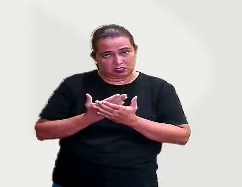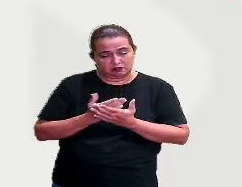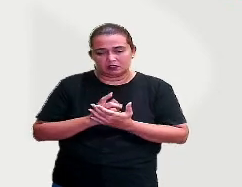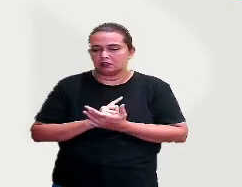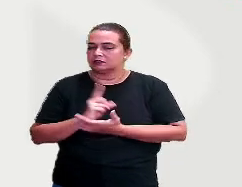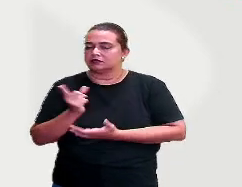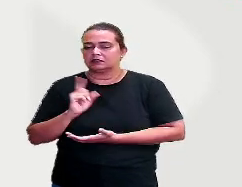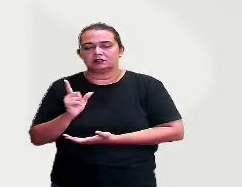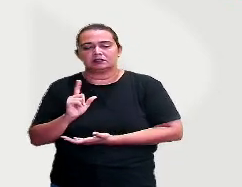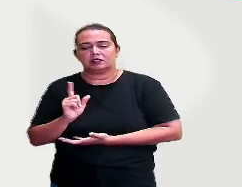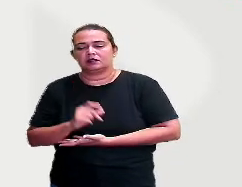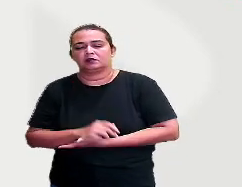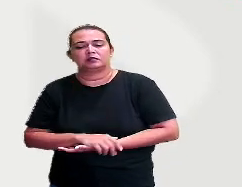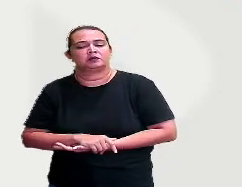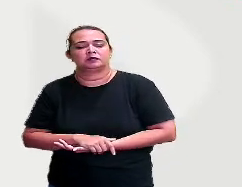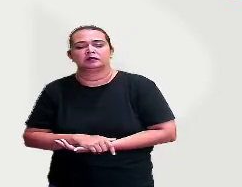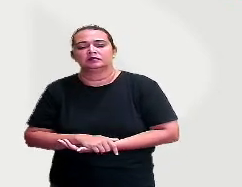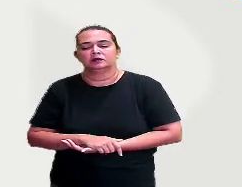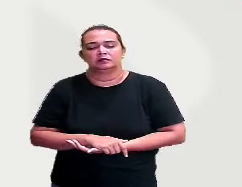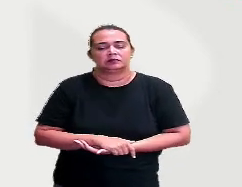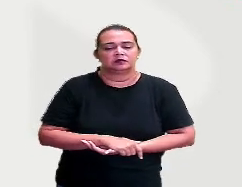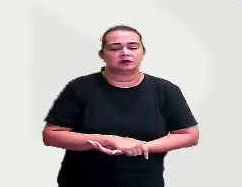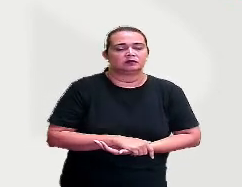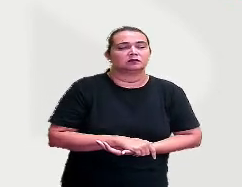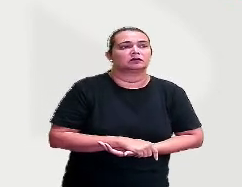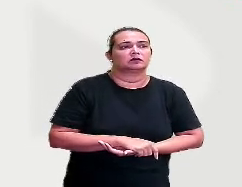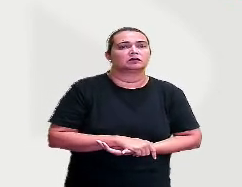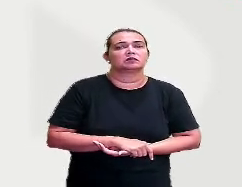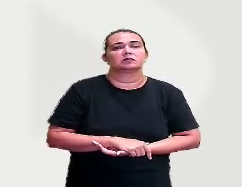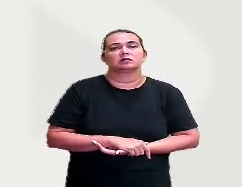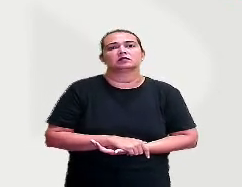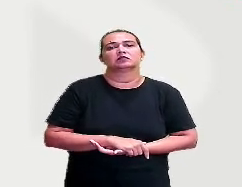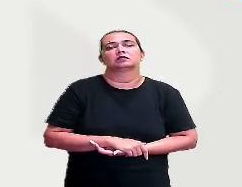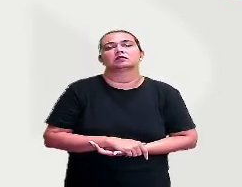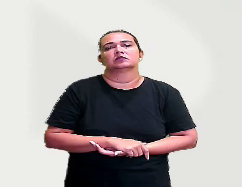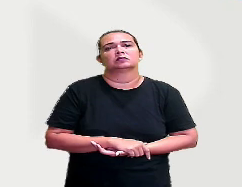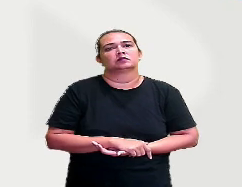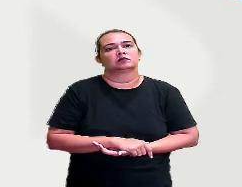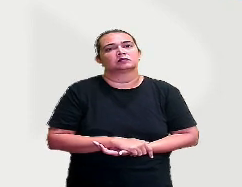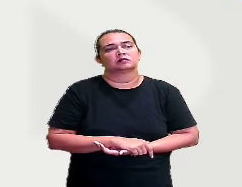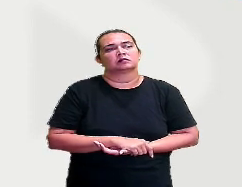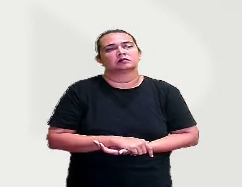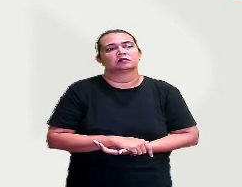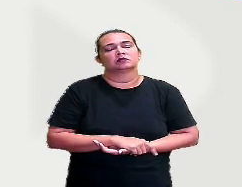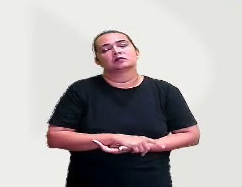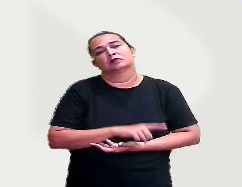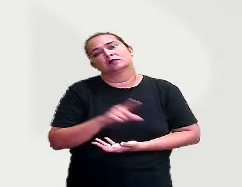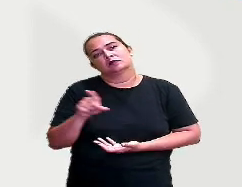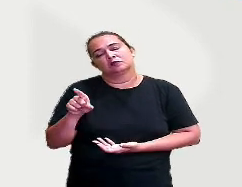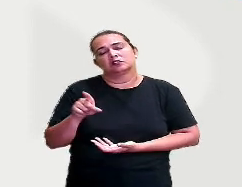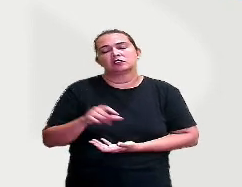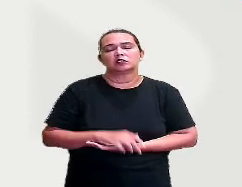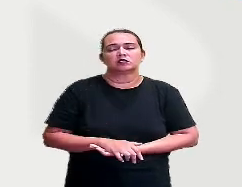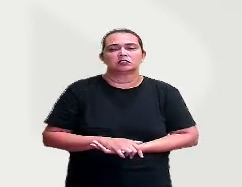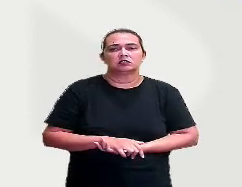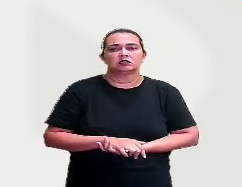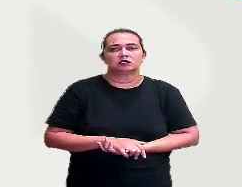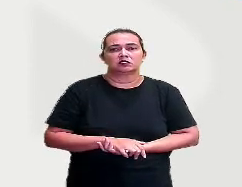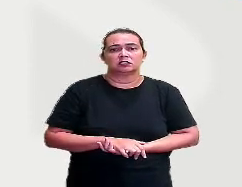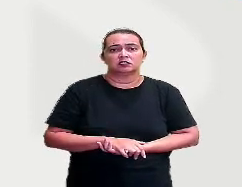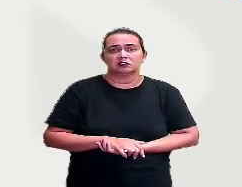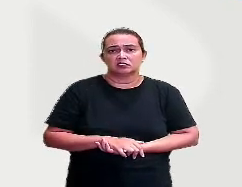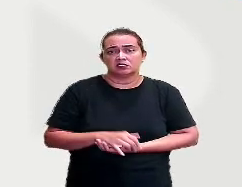Não, né, gente? Mesmo que você tenha ido pra creche, você não estudava. Você brincava. Você ia pra lá pra